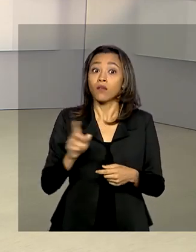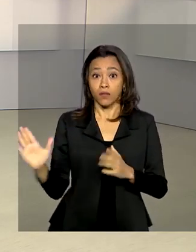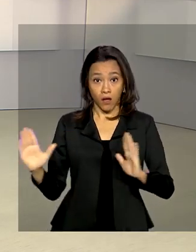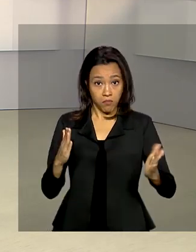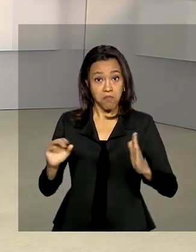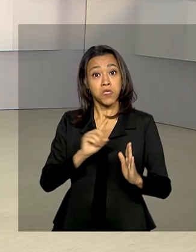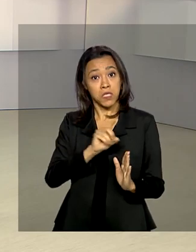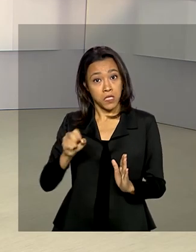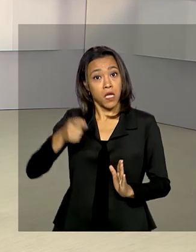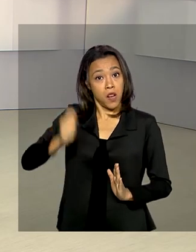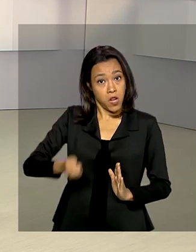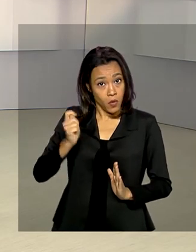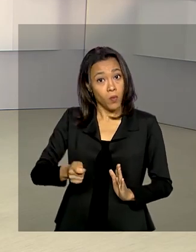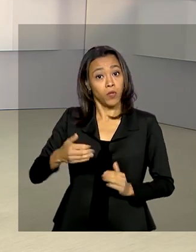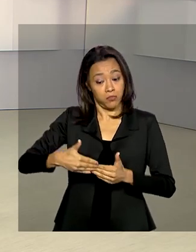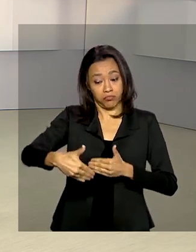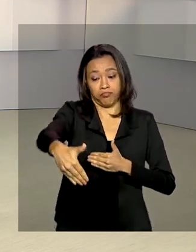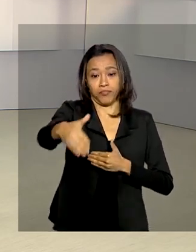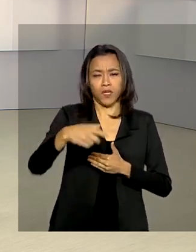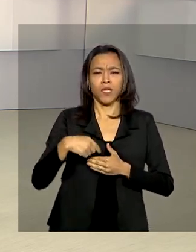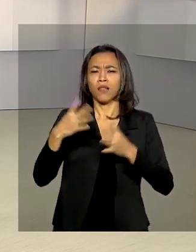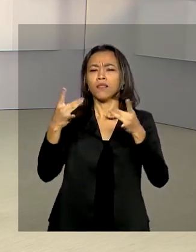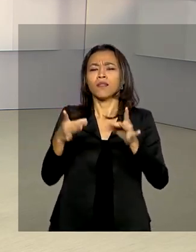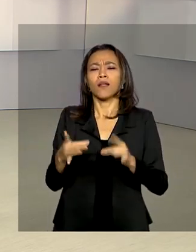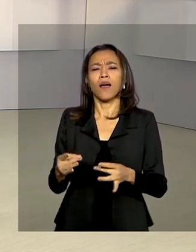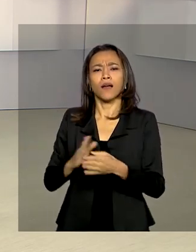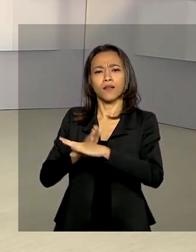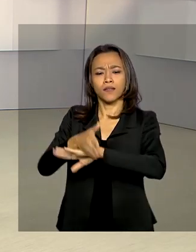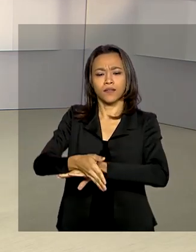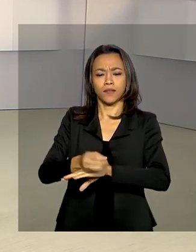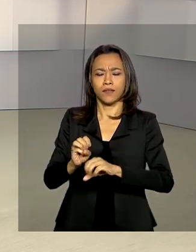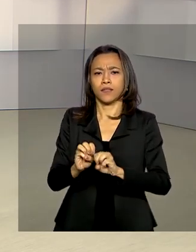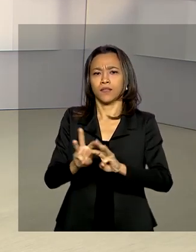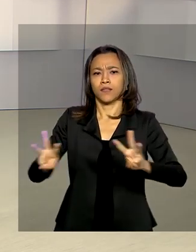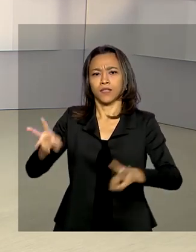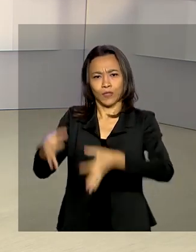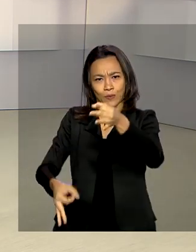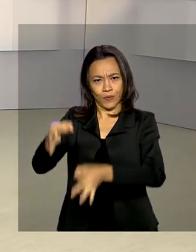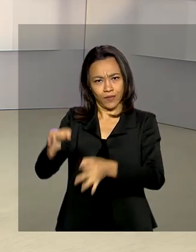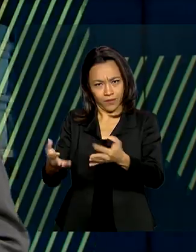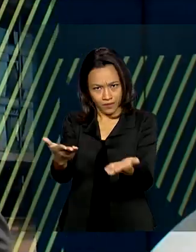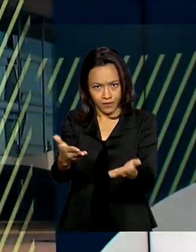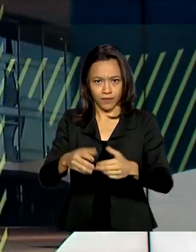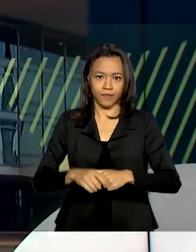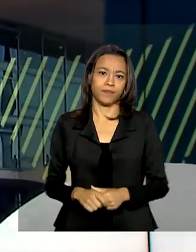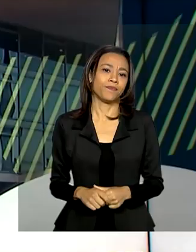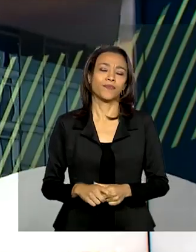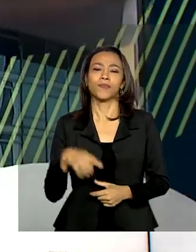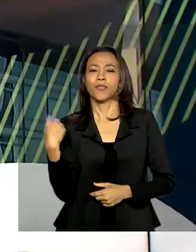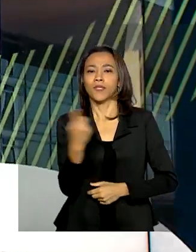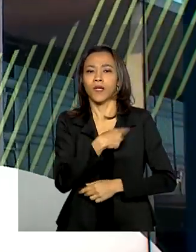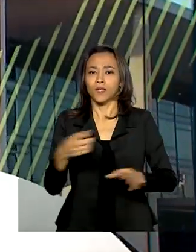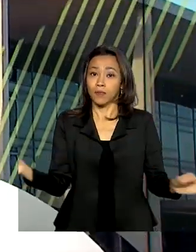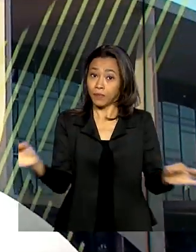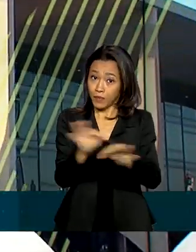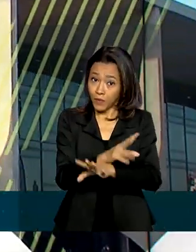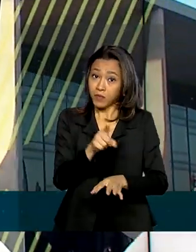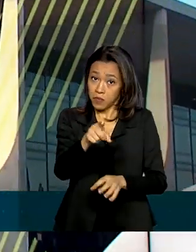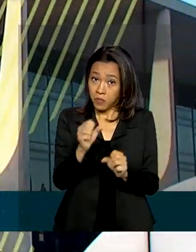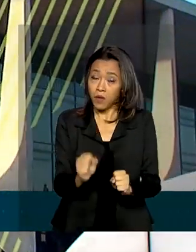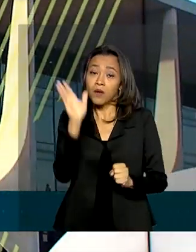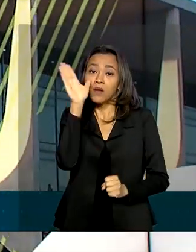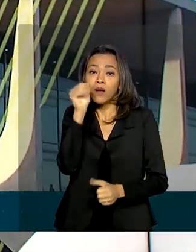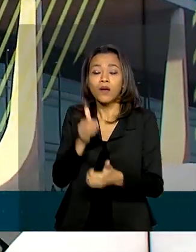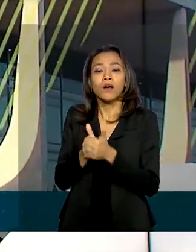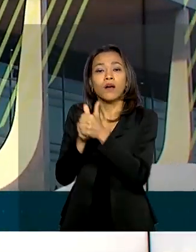em todo o país. Os detalhes estão no site do Ministério da Justiça e Segurança Pública. A gente fica por aqui. Você pode